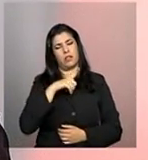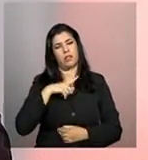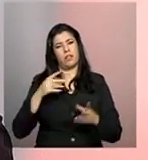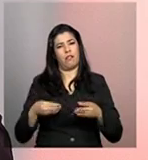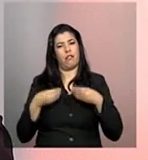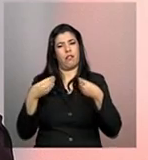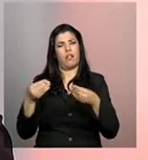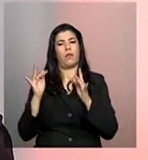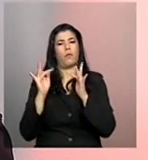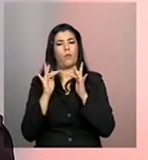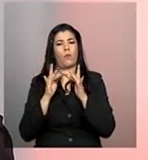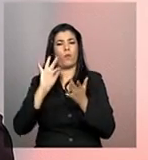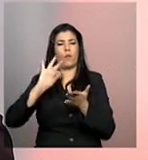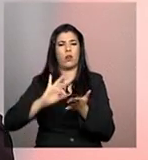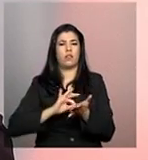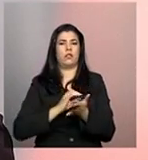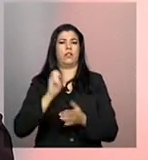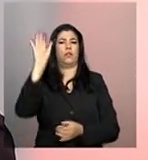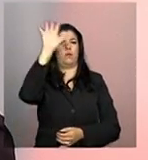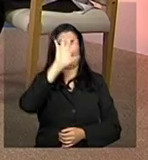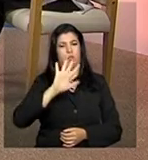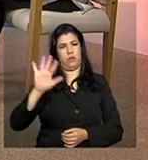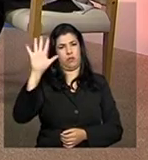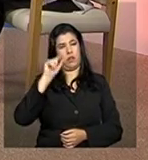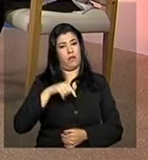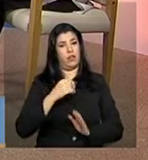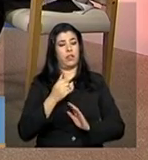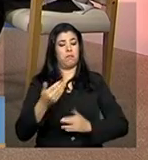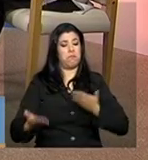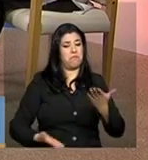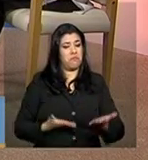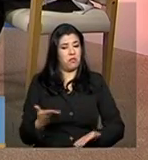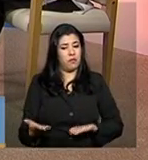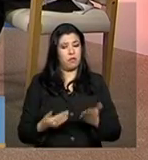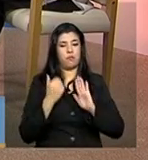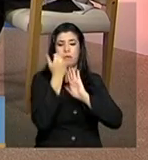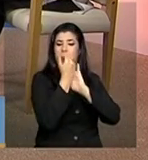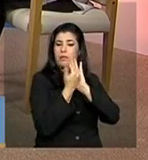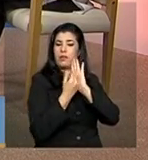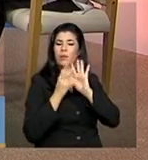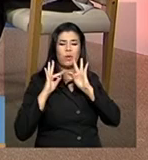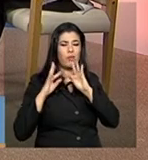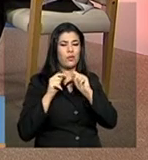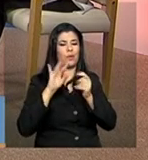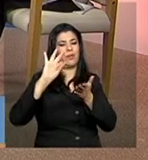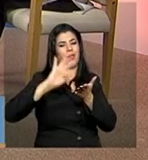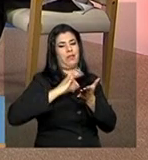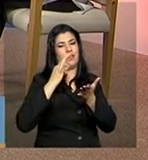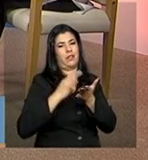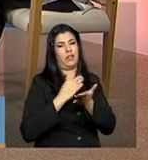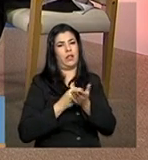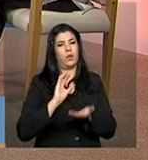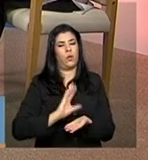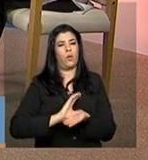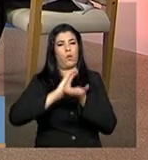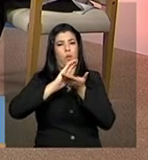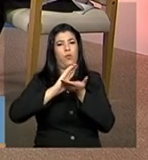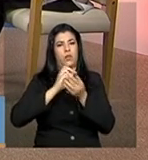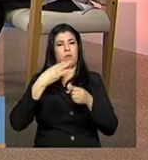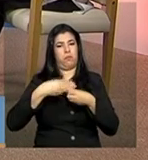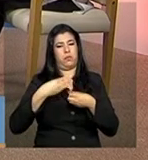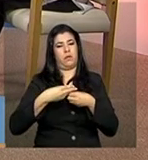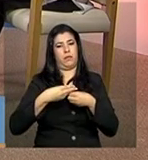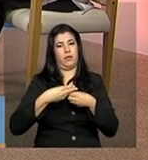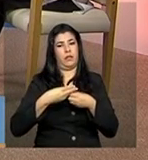nacional. Então, serviços, esses programas, projetos que a gente está se referindo, todos eles têm que estar inscritos no Conselho Municipal. Então, a primeira